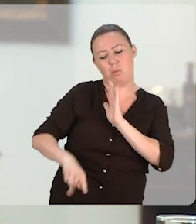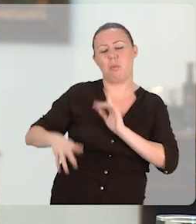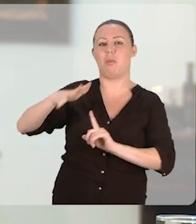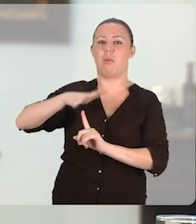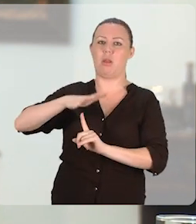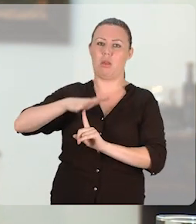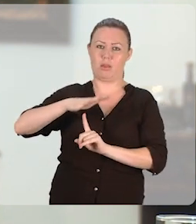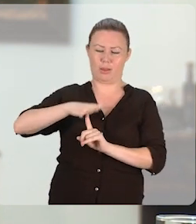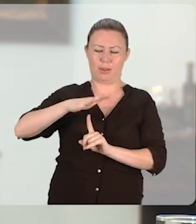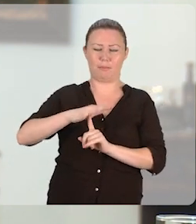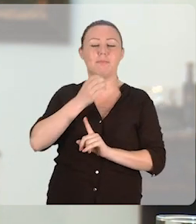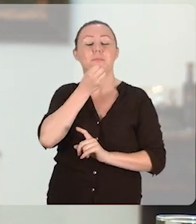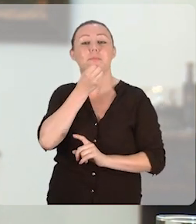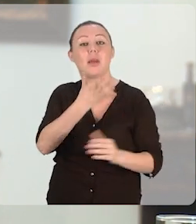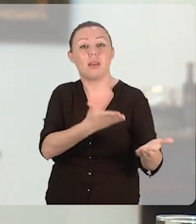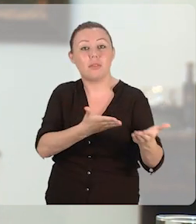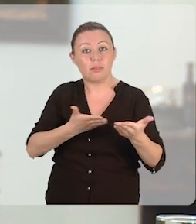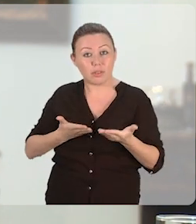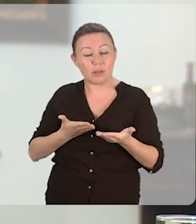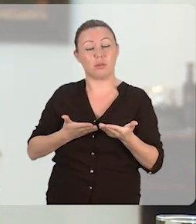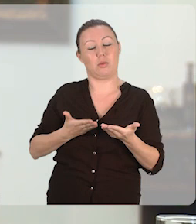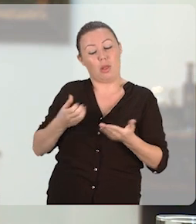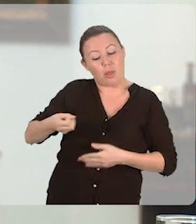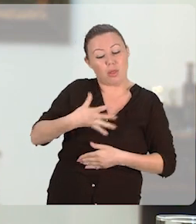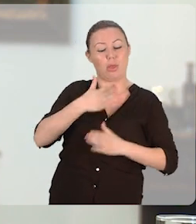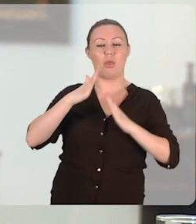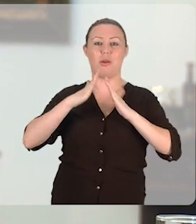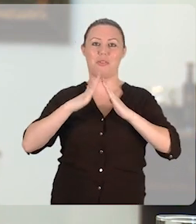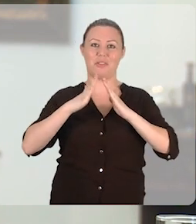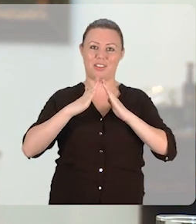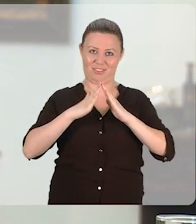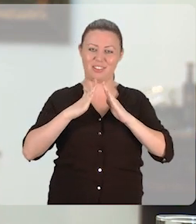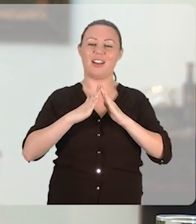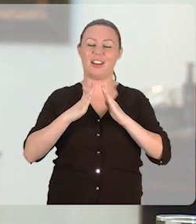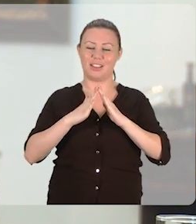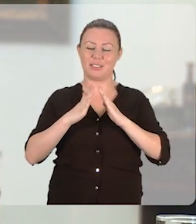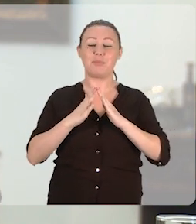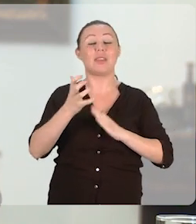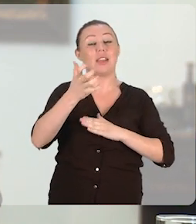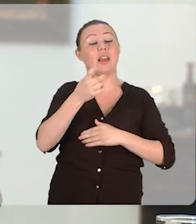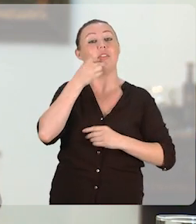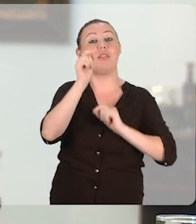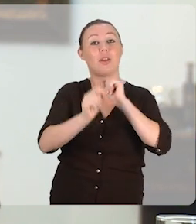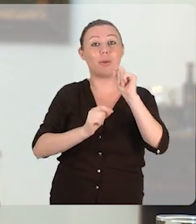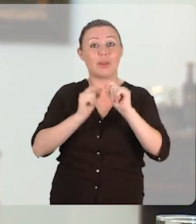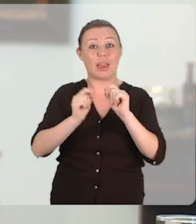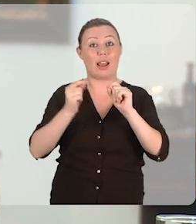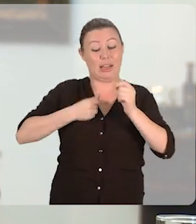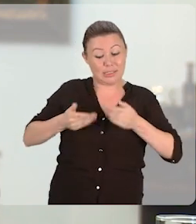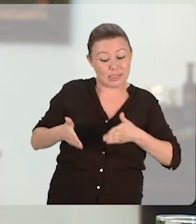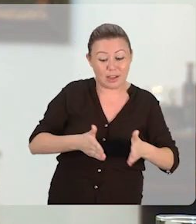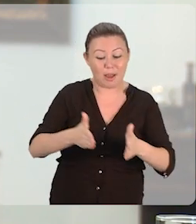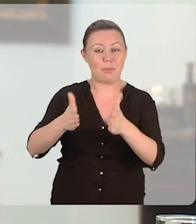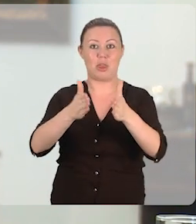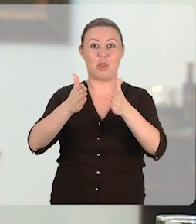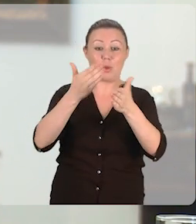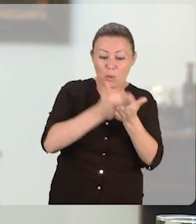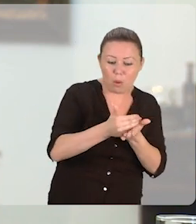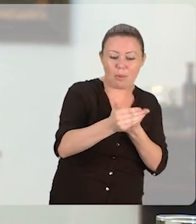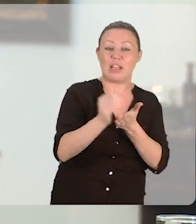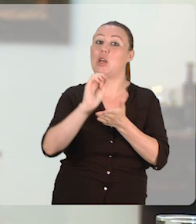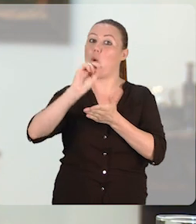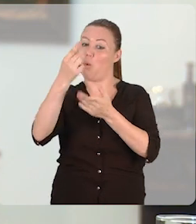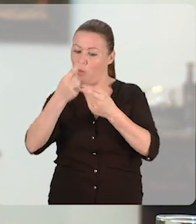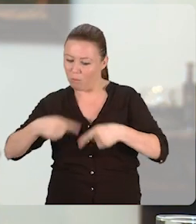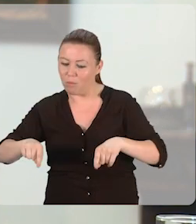da sociedade paranaense. Bem-vindos, bem-vindas à sua nova casa. E eu gostaria que, nessa trajetória que agora começa ou